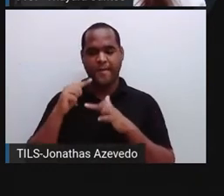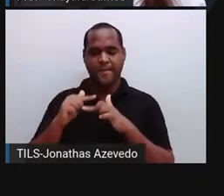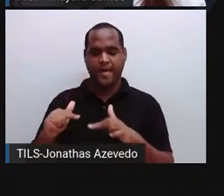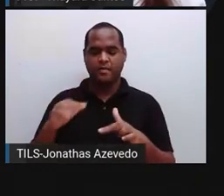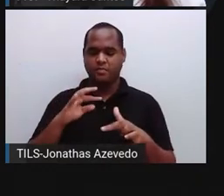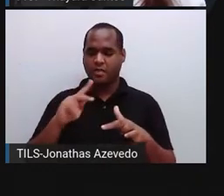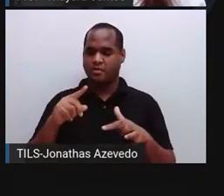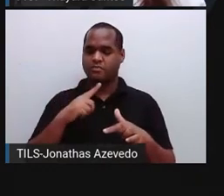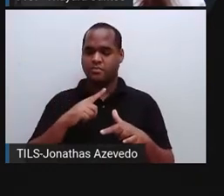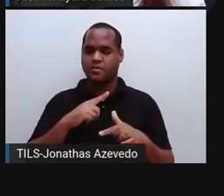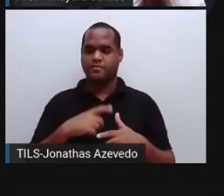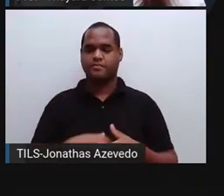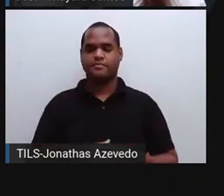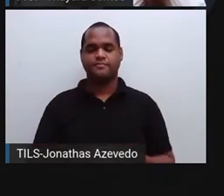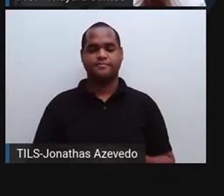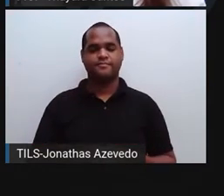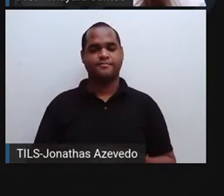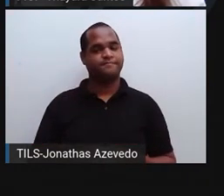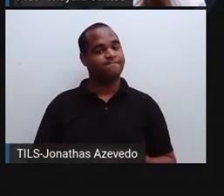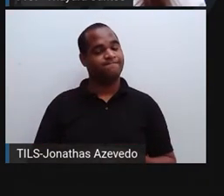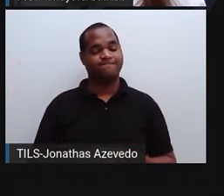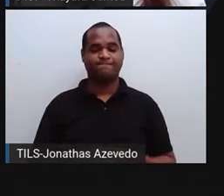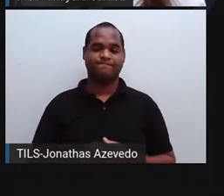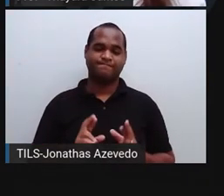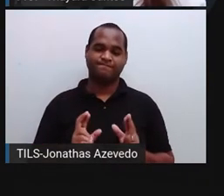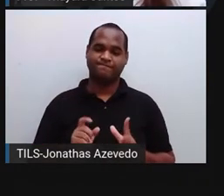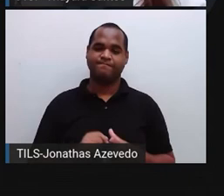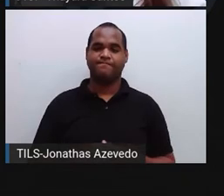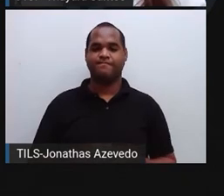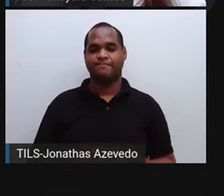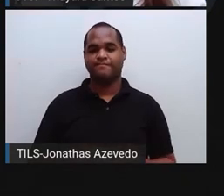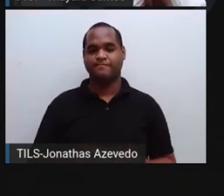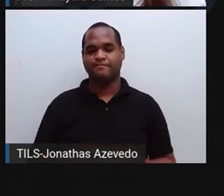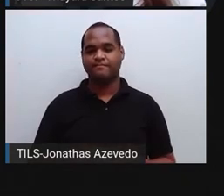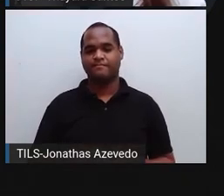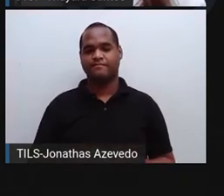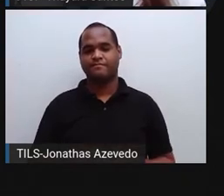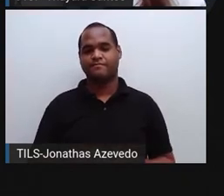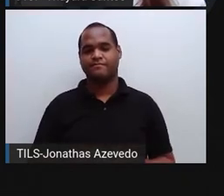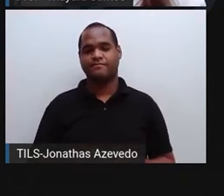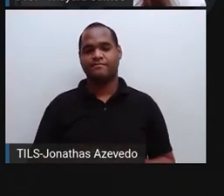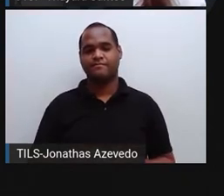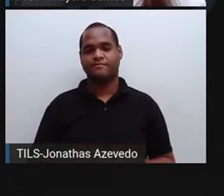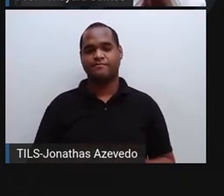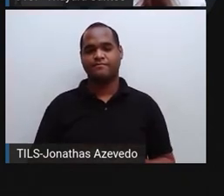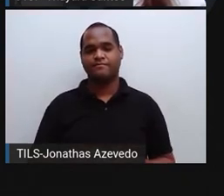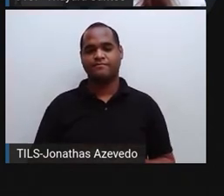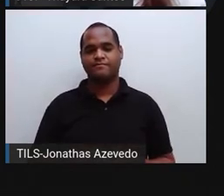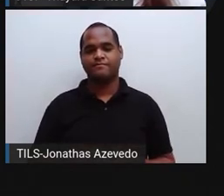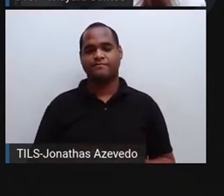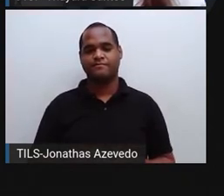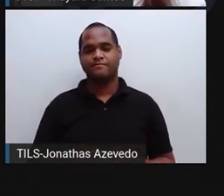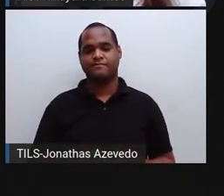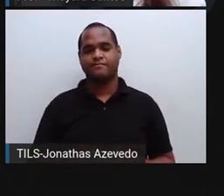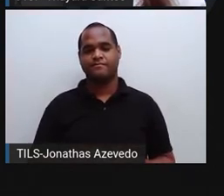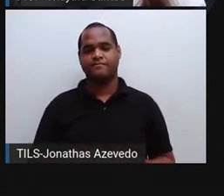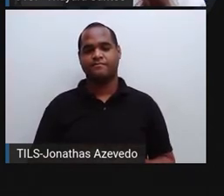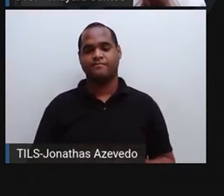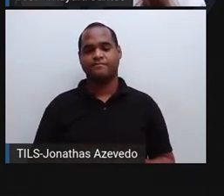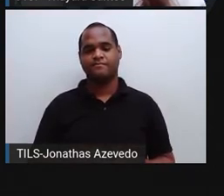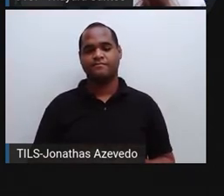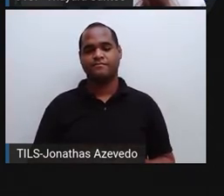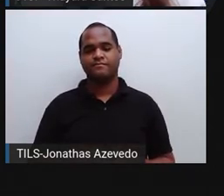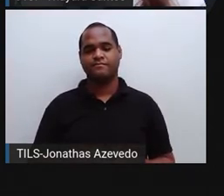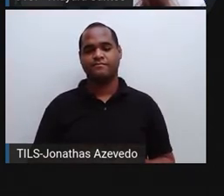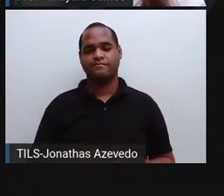organismos. Também não é. Então, deixa eu ver. E se eu combinar nervos e gânglios